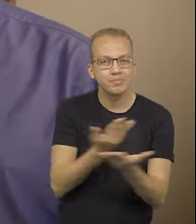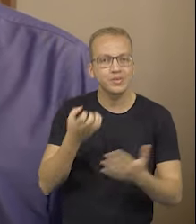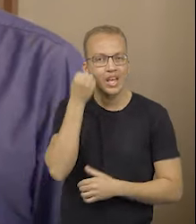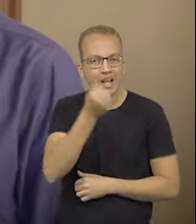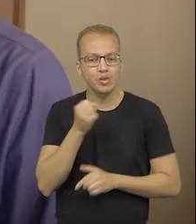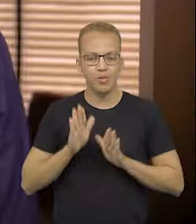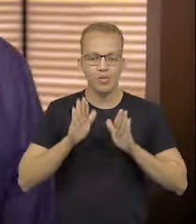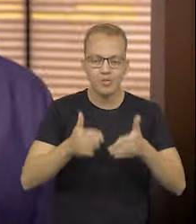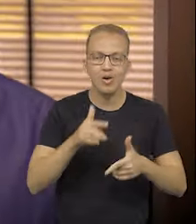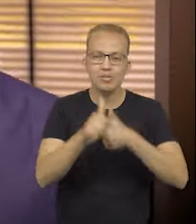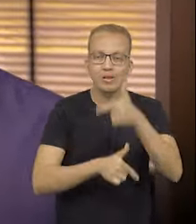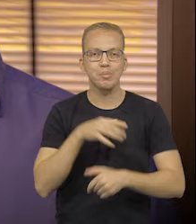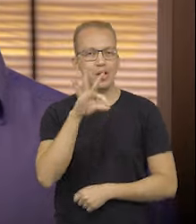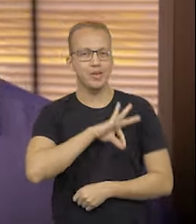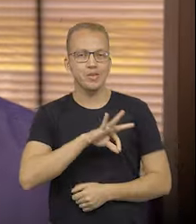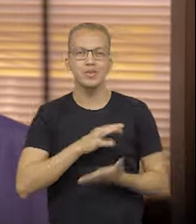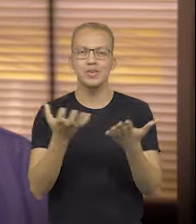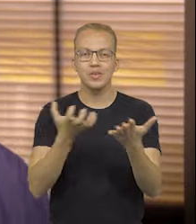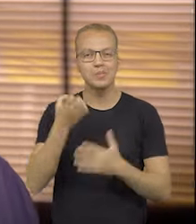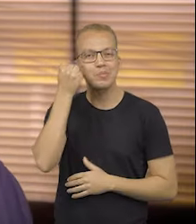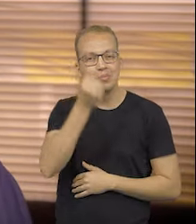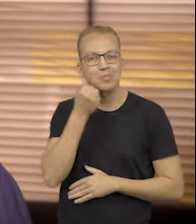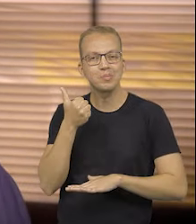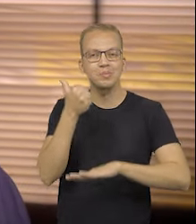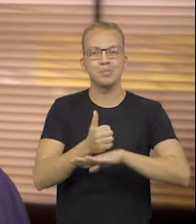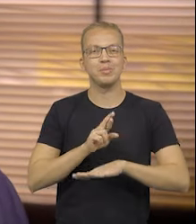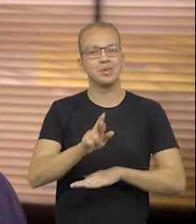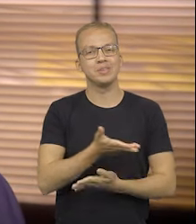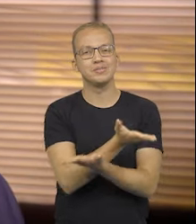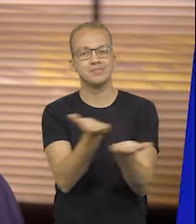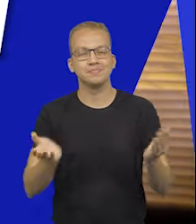e renda. Eu quero ser o seu senador.